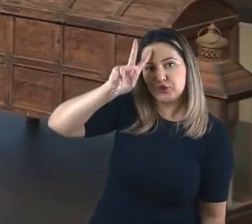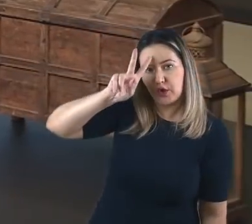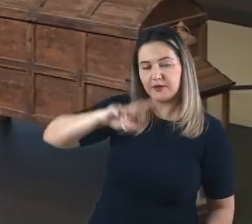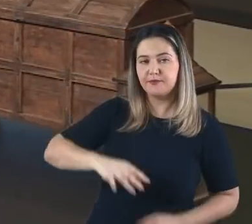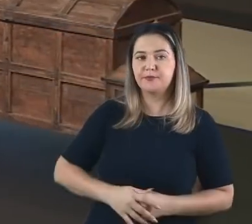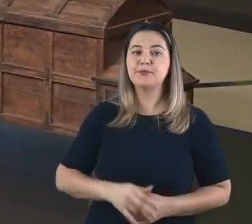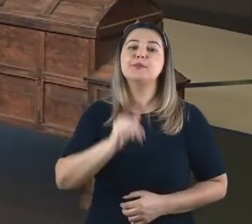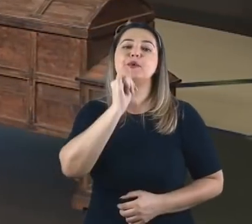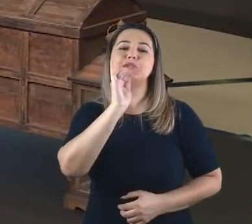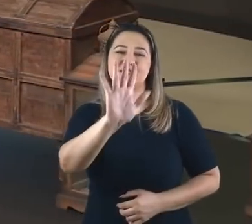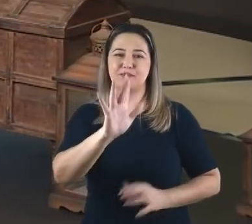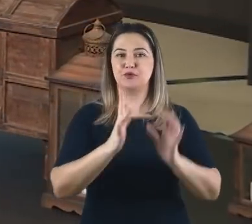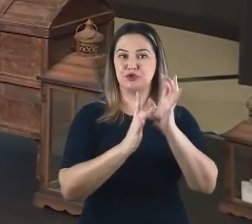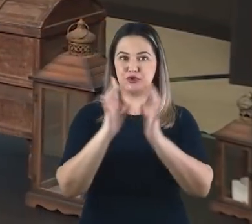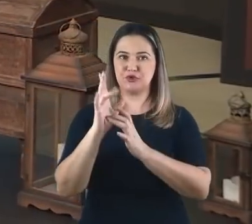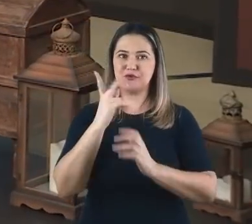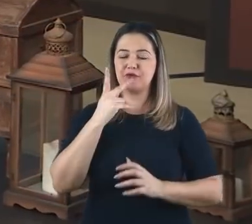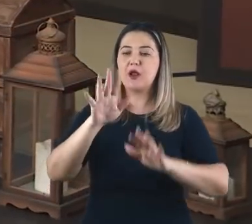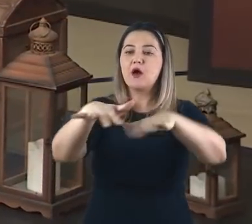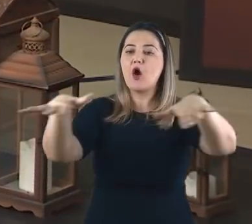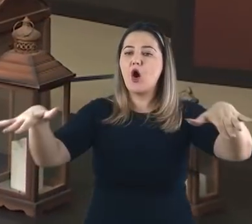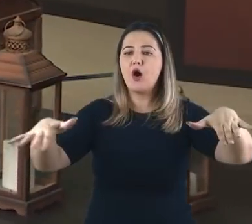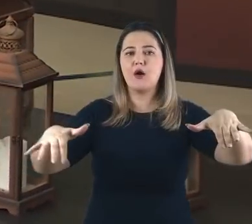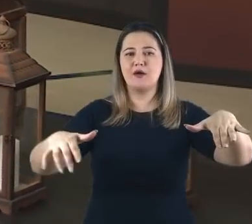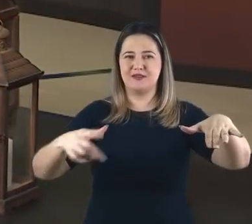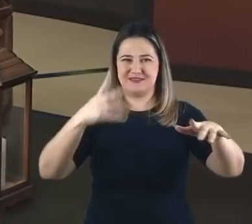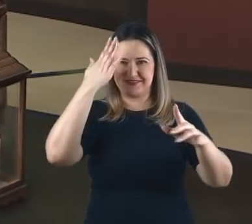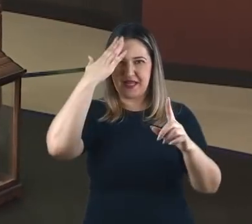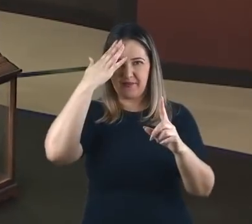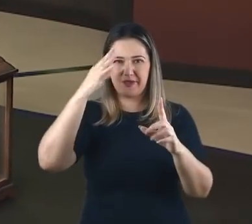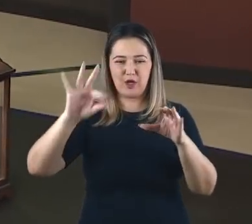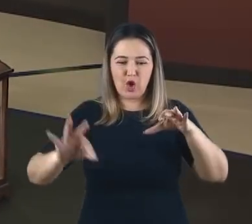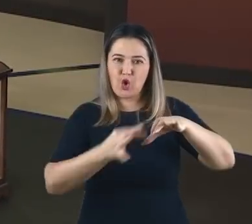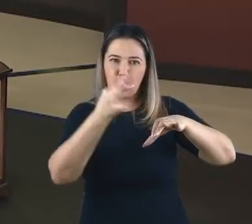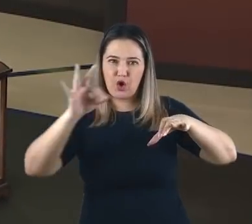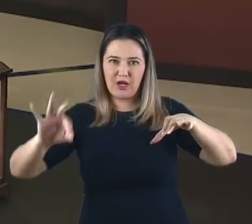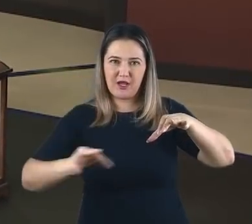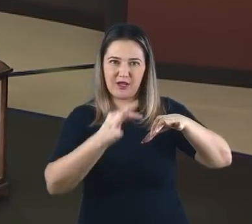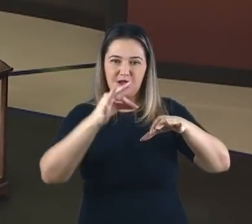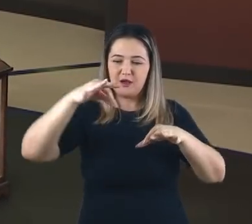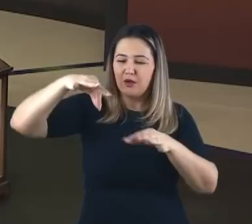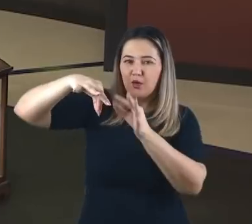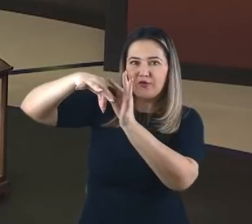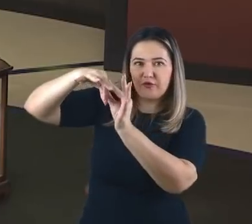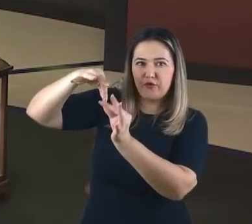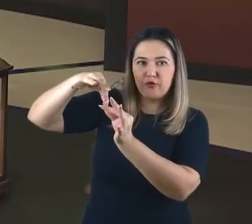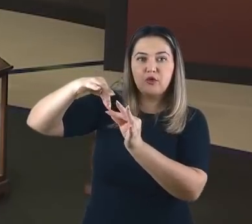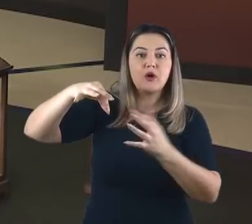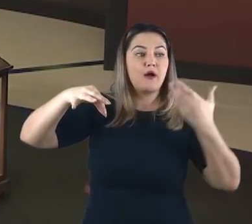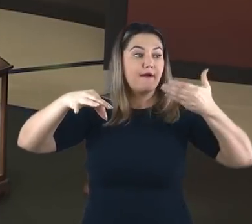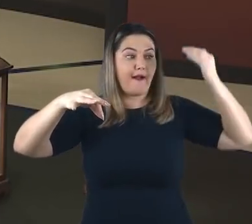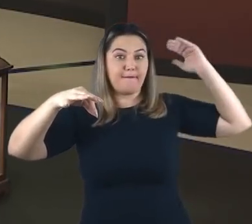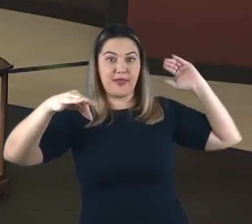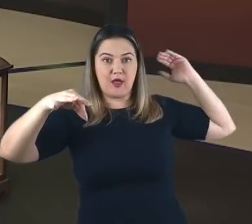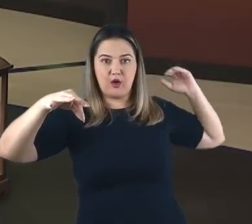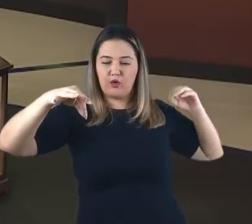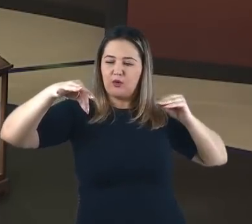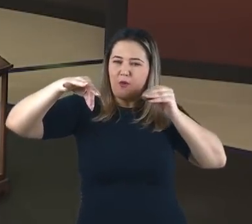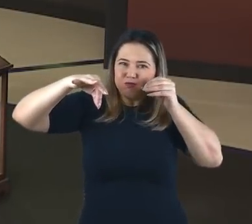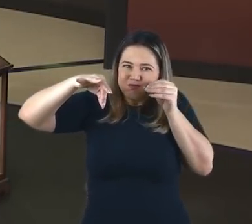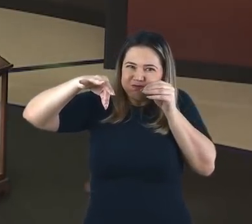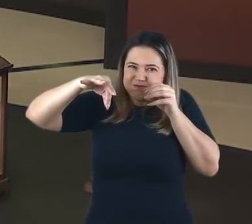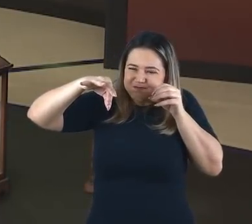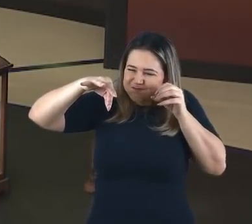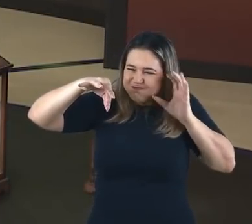diz É mais fácil passar um camelo no fundo de uma agulha do que um rico entrar no céu. Ou ainda, vocês coam o mosquito